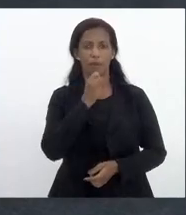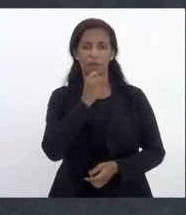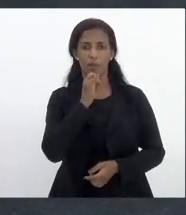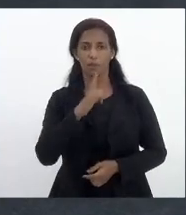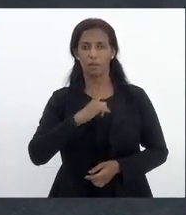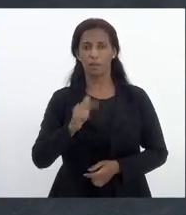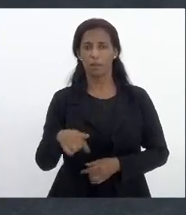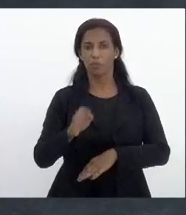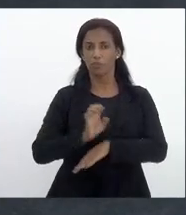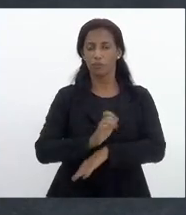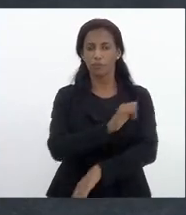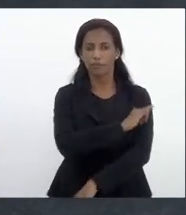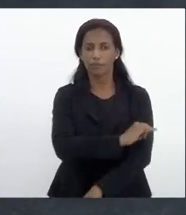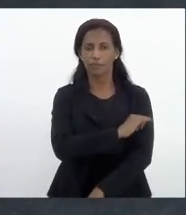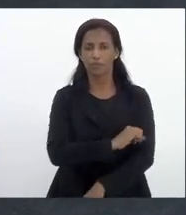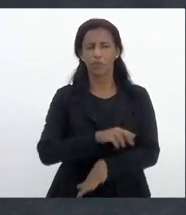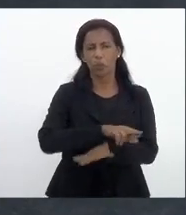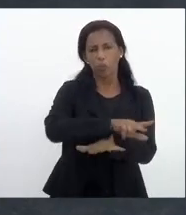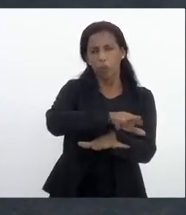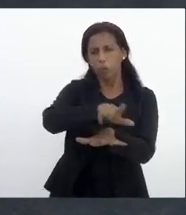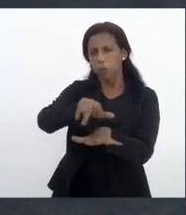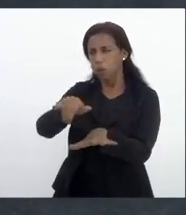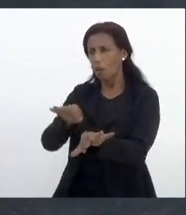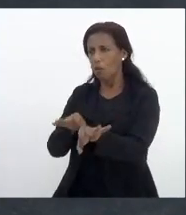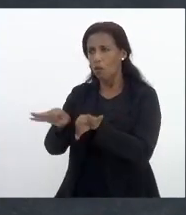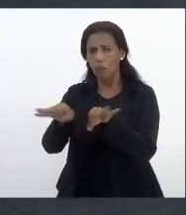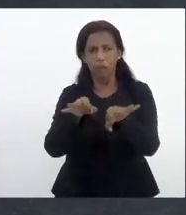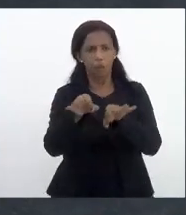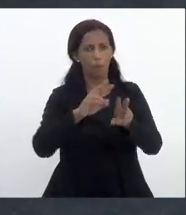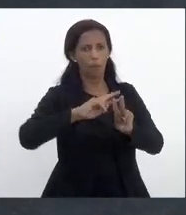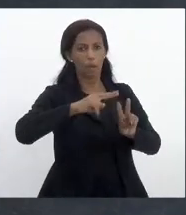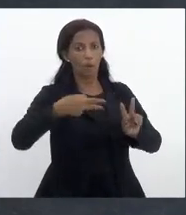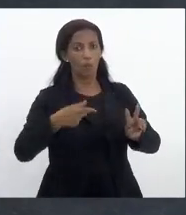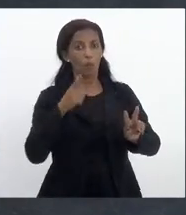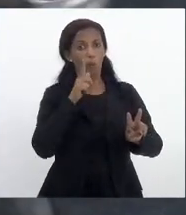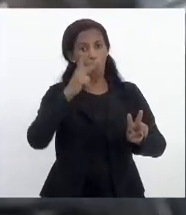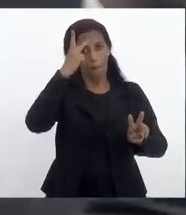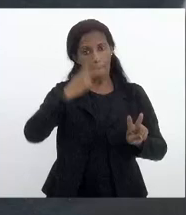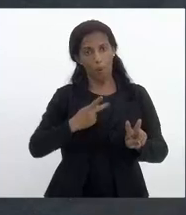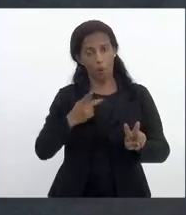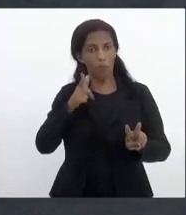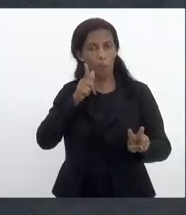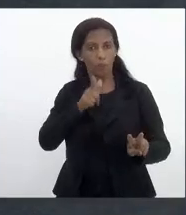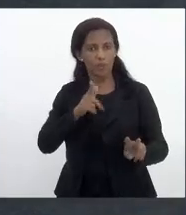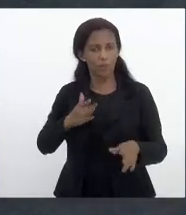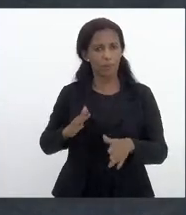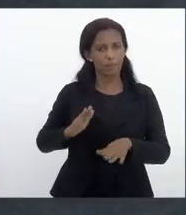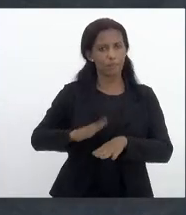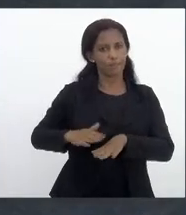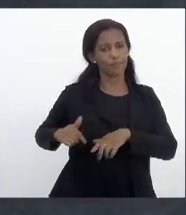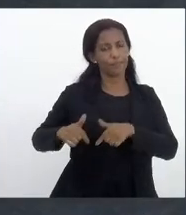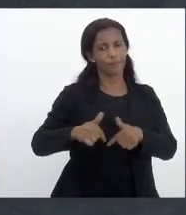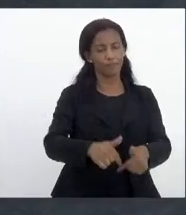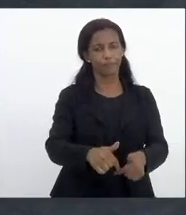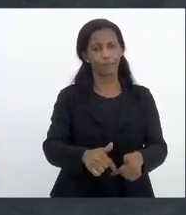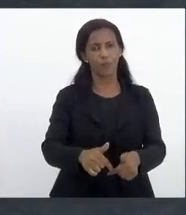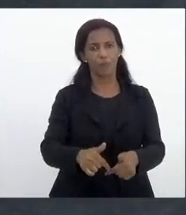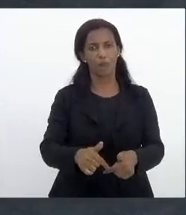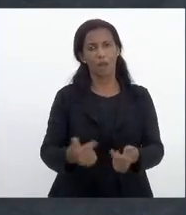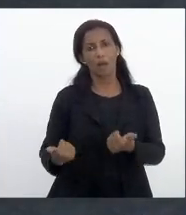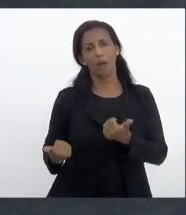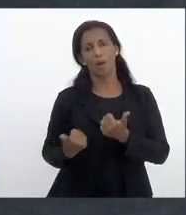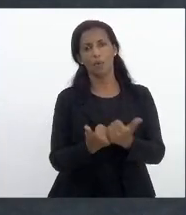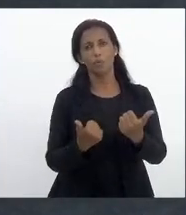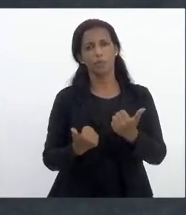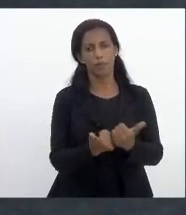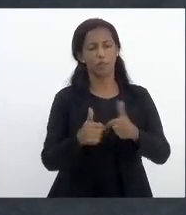tem aqui no estado do Rio de Janeiro diversas medidas que a UERJ conseguiu tomar com relação a auxílios dos